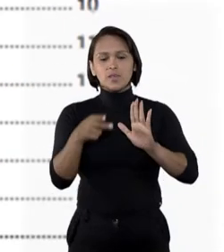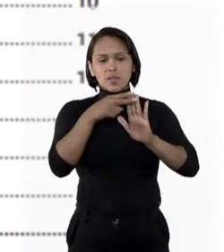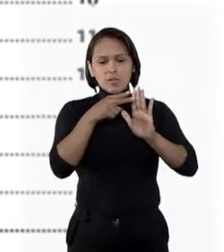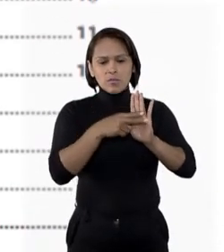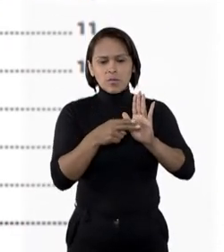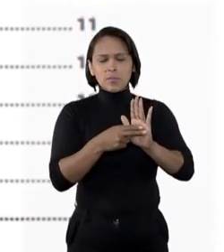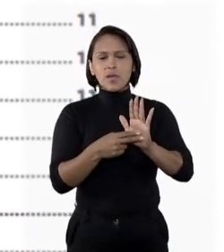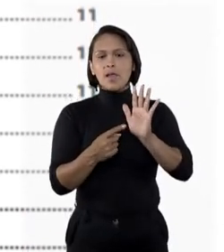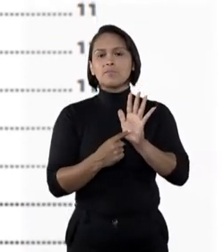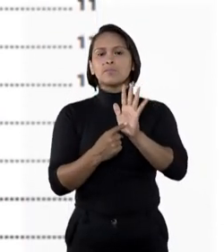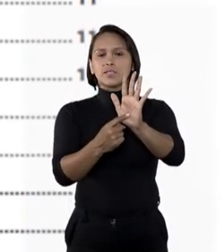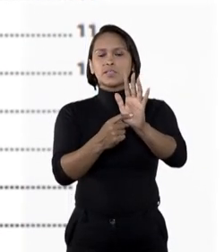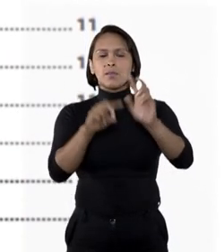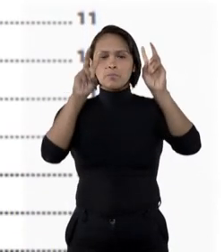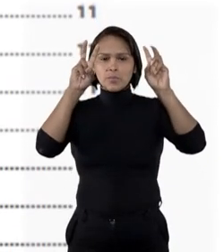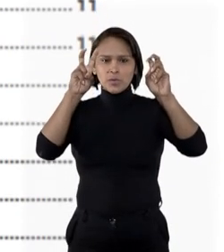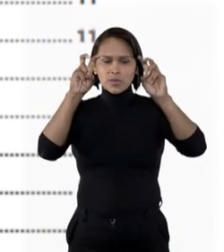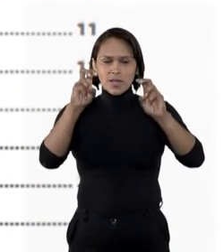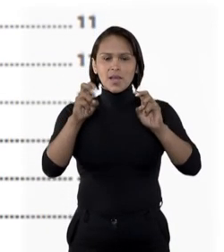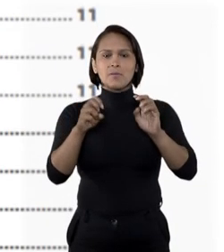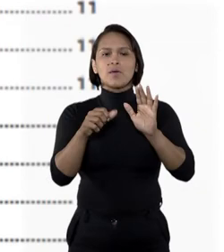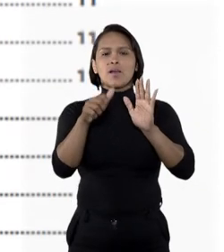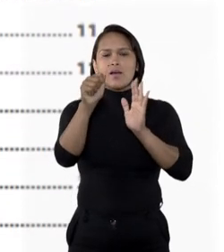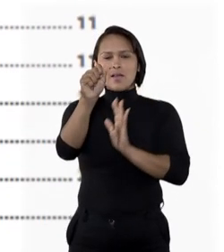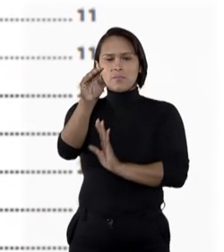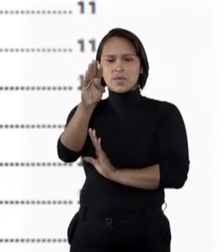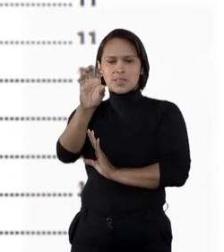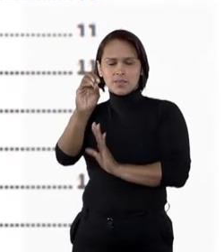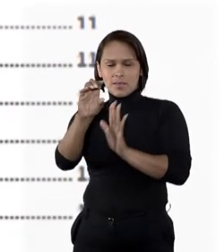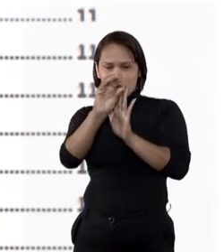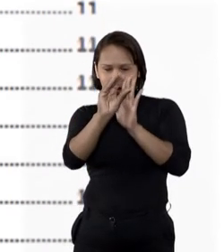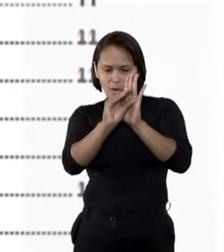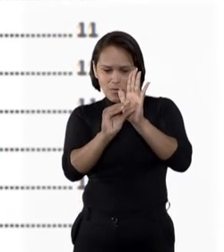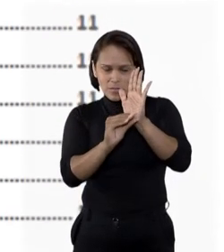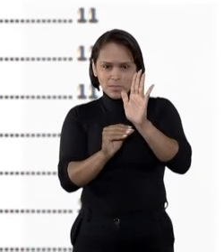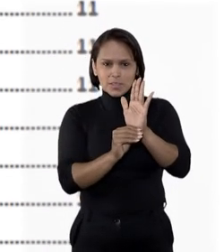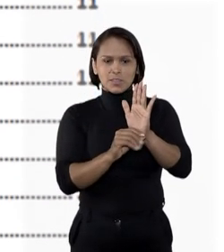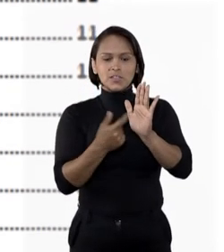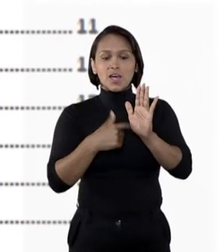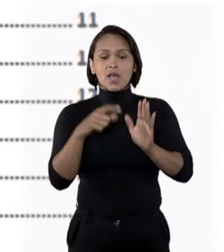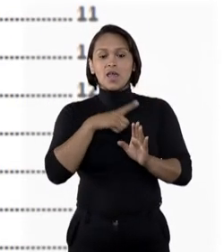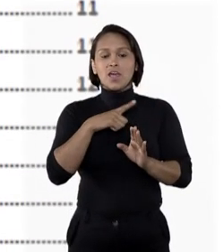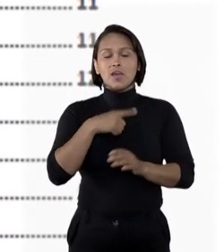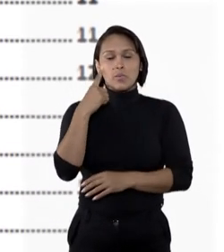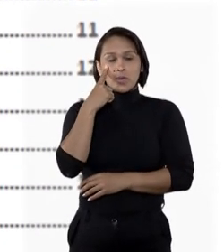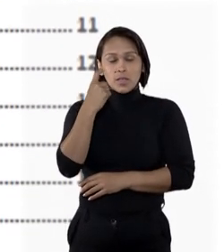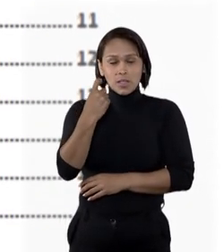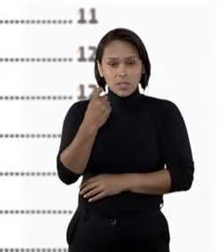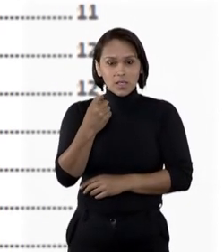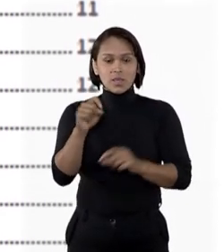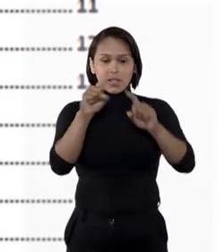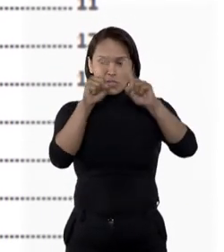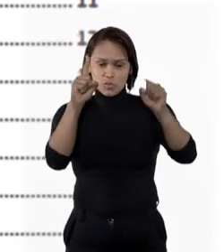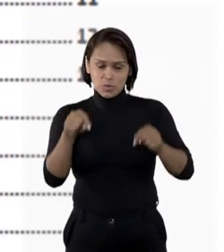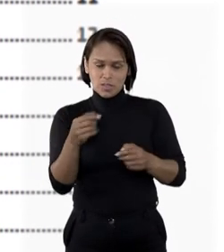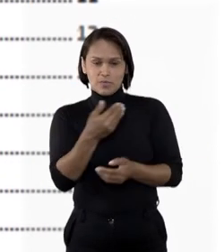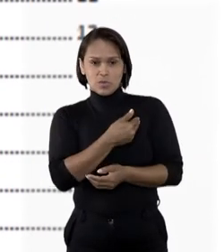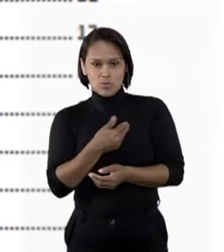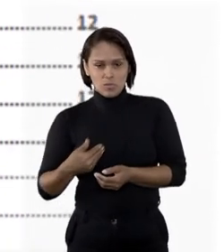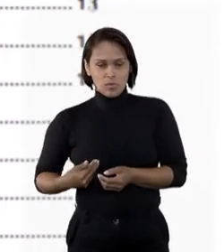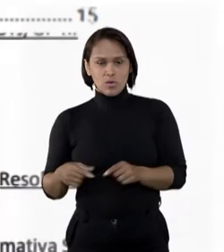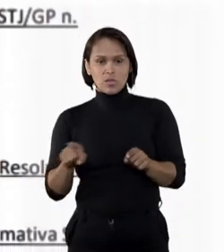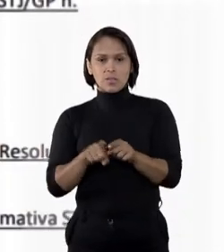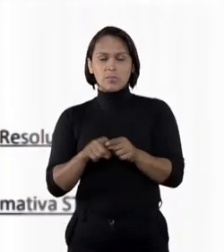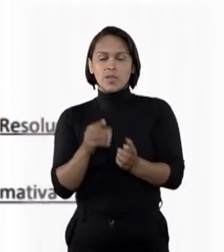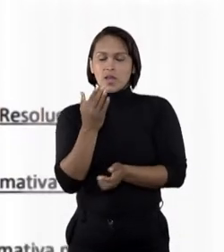são apresentados por temas, organizados em ordem alfabética. Tem desde assuntos de interesse do servidor, como banco de horas e auxílio